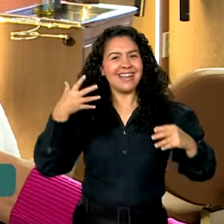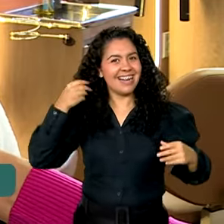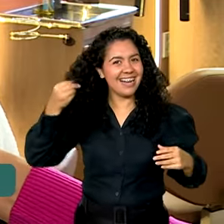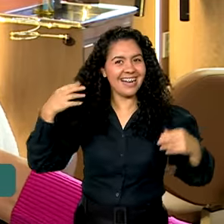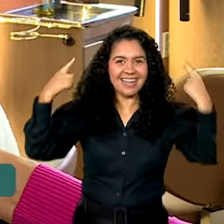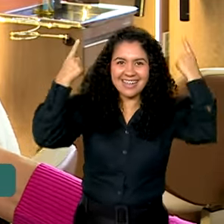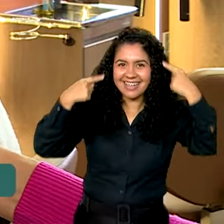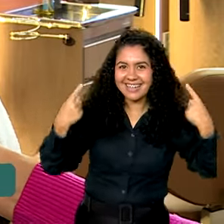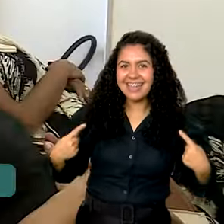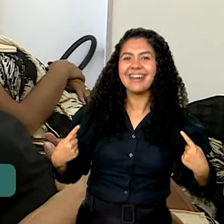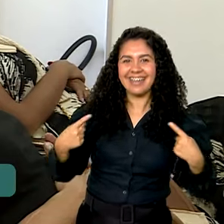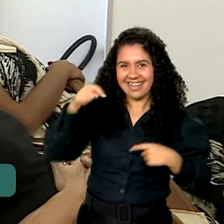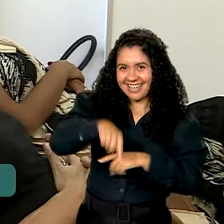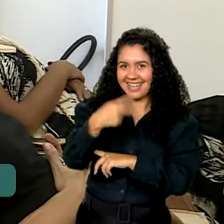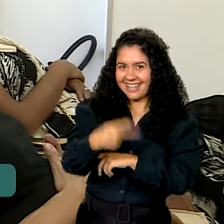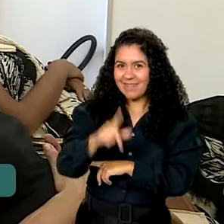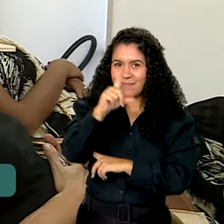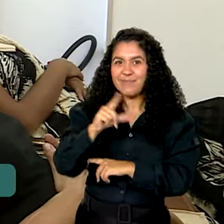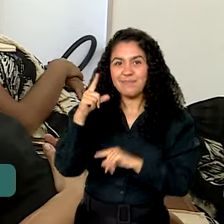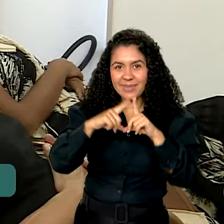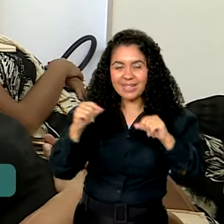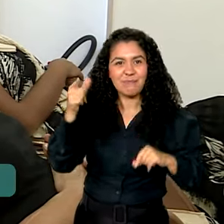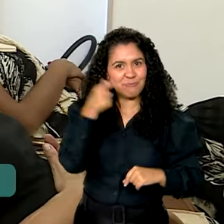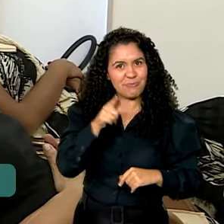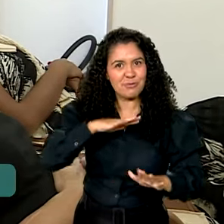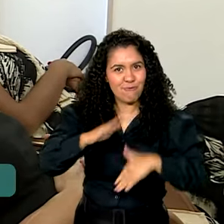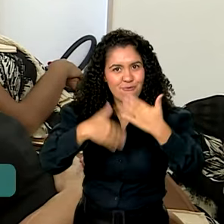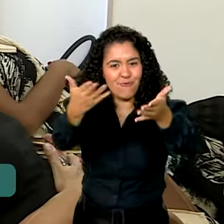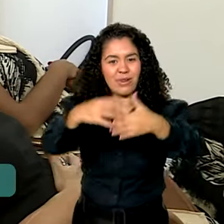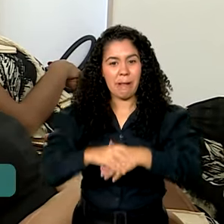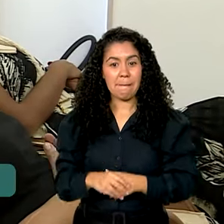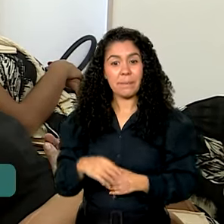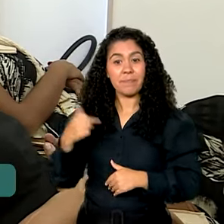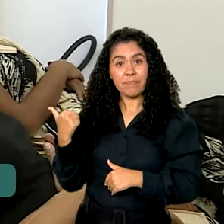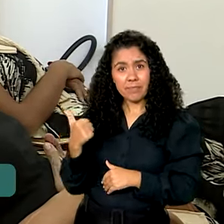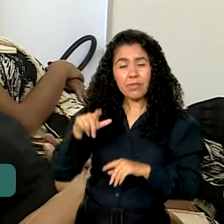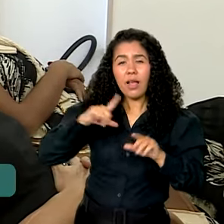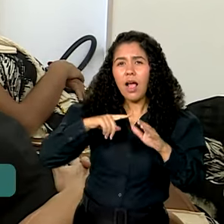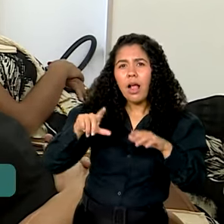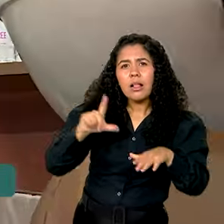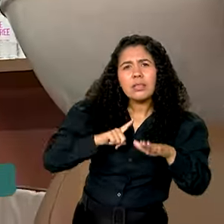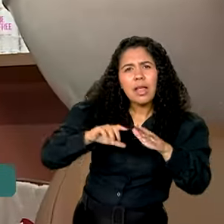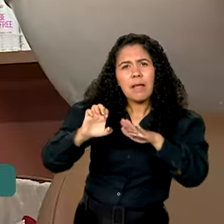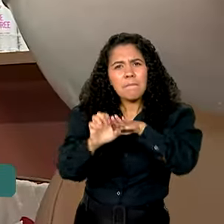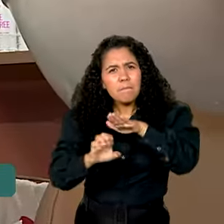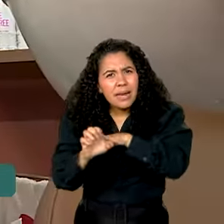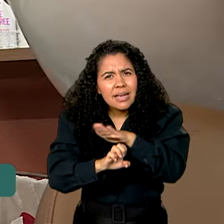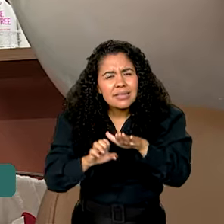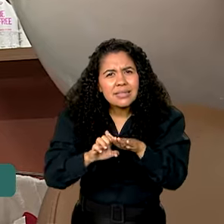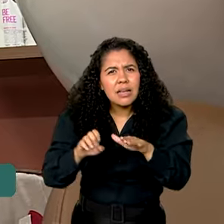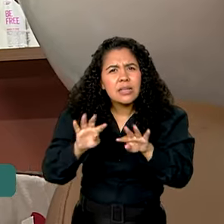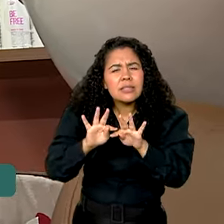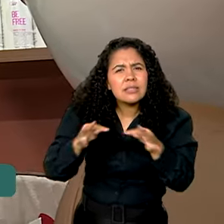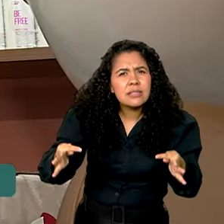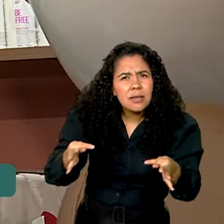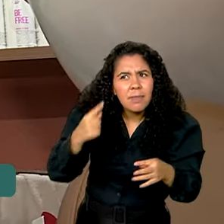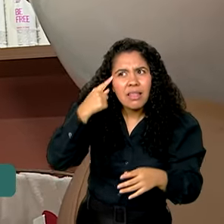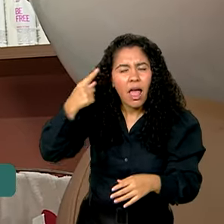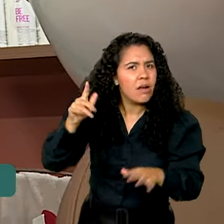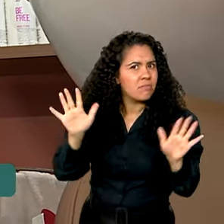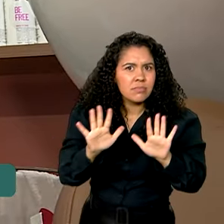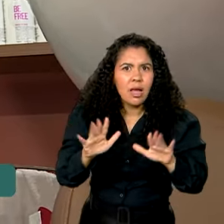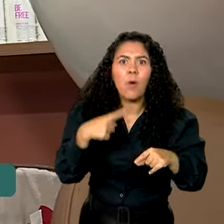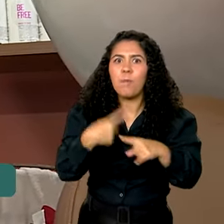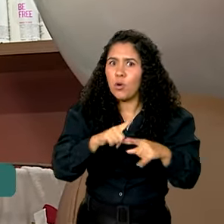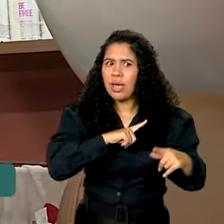crespos em Brasília e isso aconteceu. Mas quem já teve um pequeno negócio sabe que não basta uma boa ideia, porque não faltam desafios